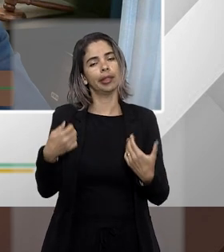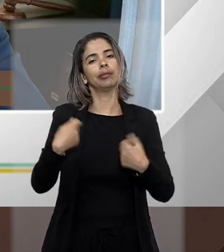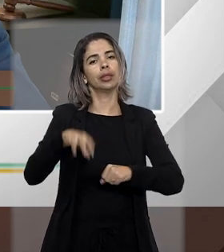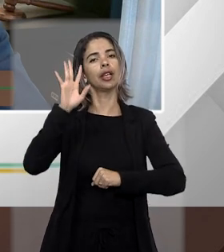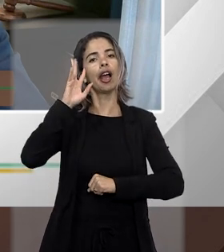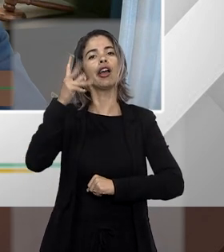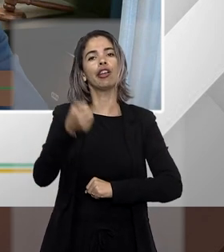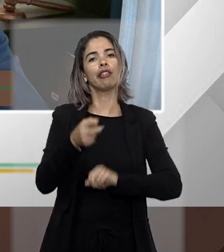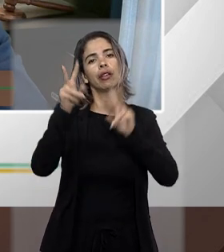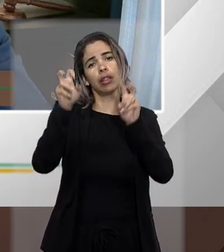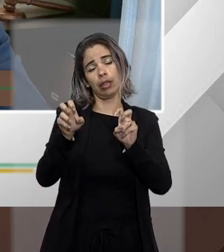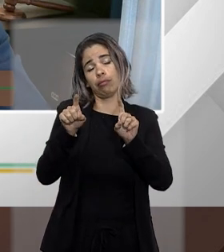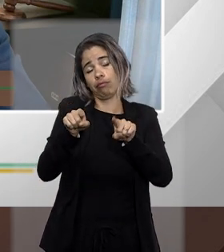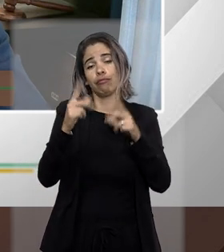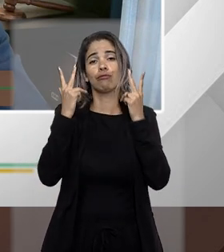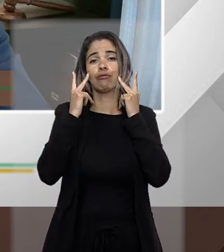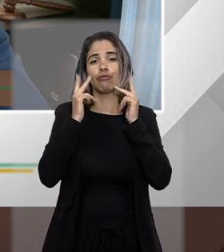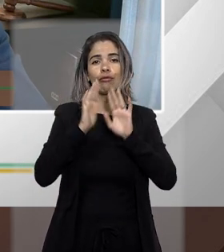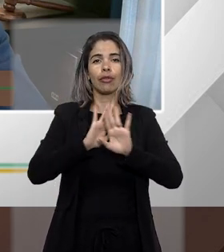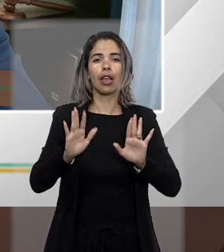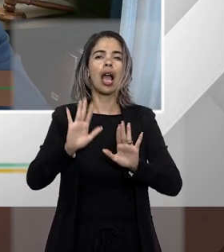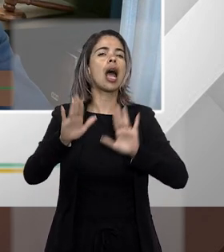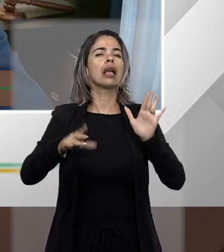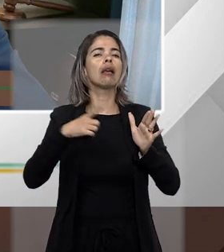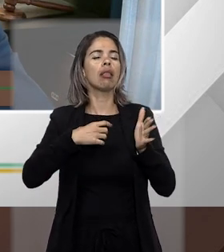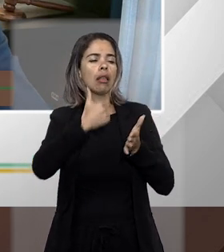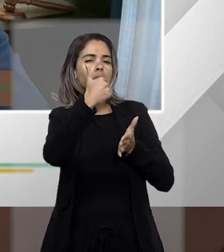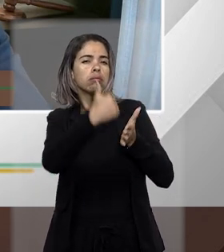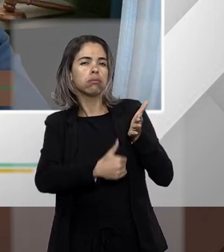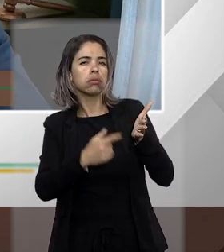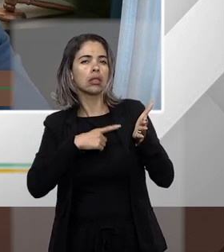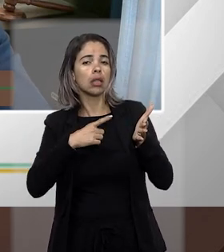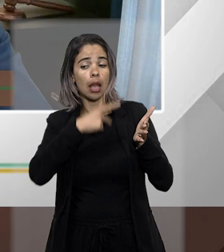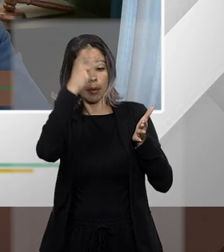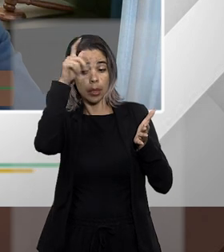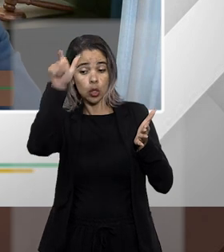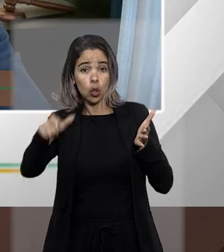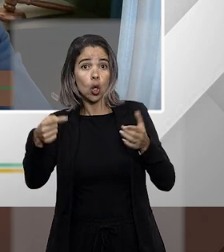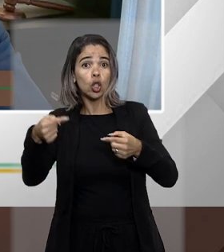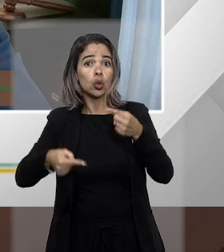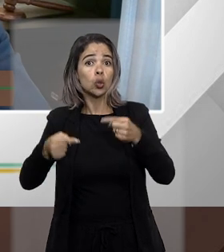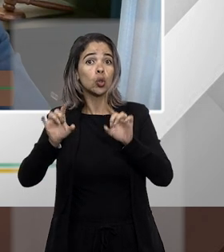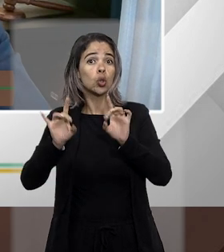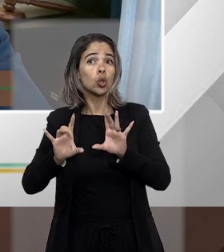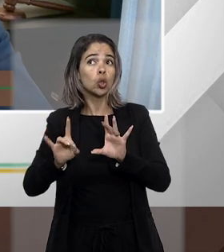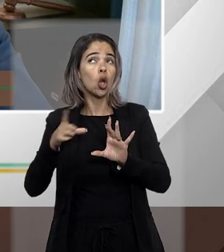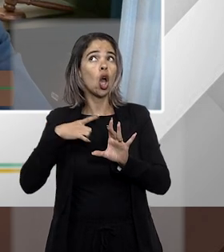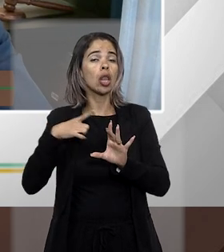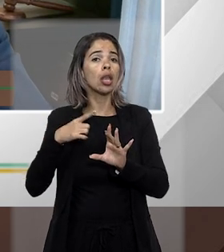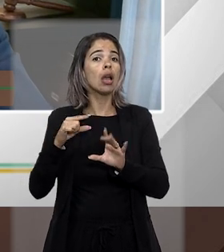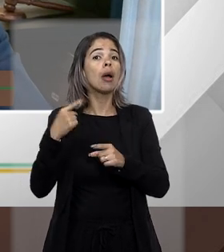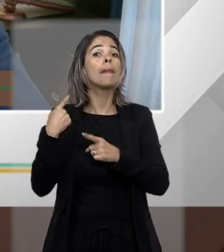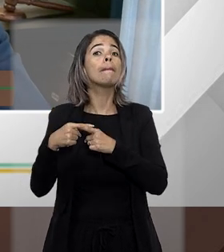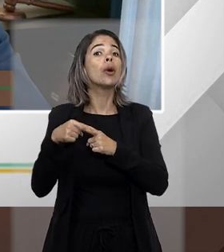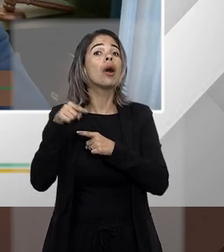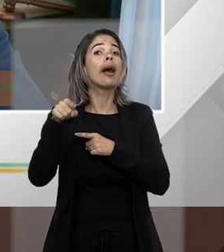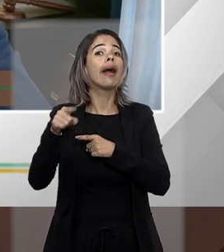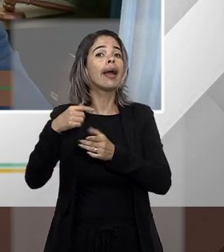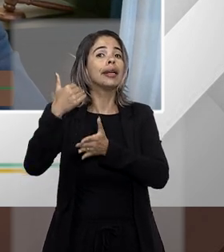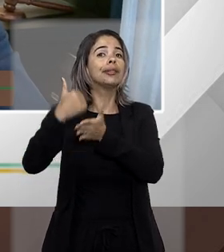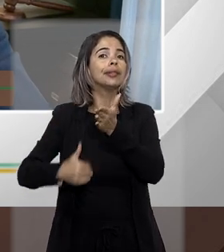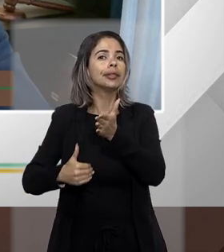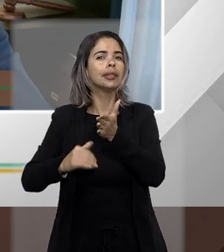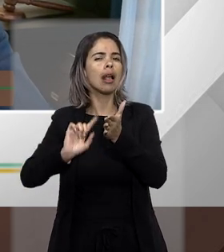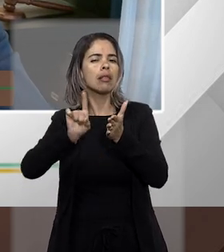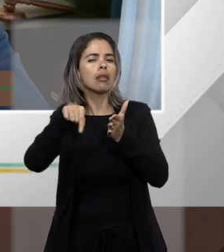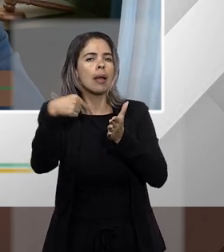tributário ou o contribuinte discute na primeira ação só a questão do fato gerador e numa segunda demanda daquele mesmo crédito tributário